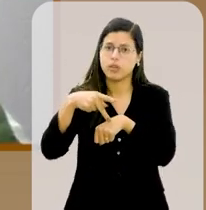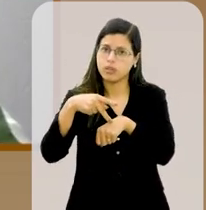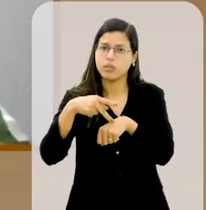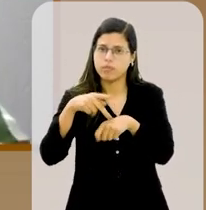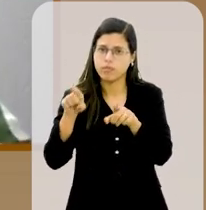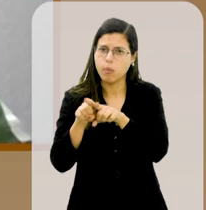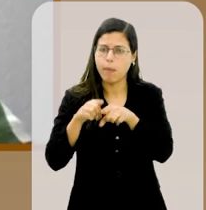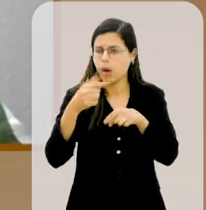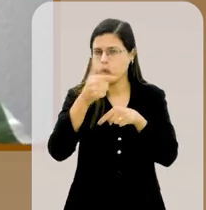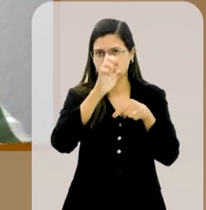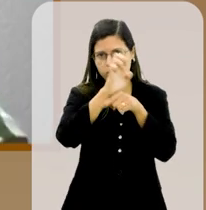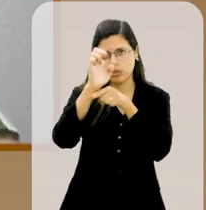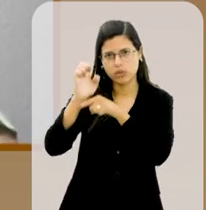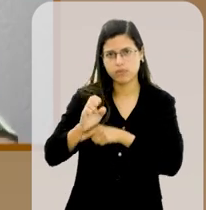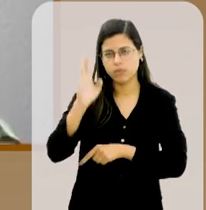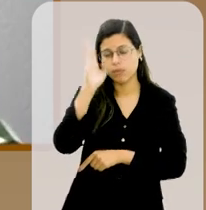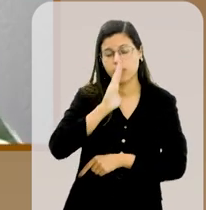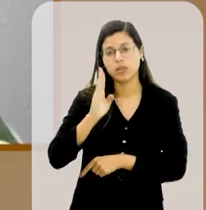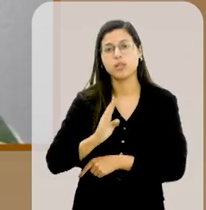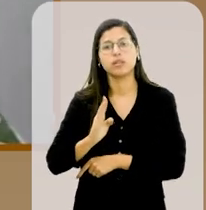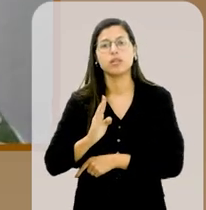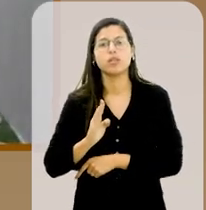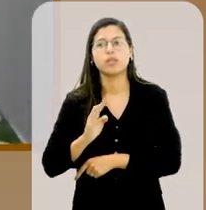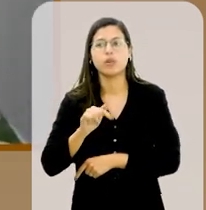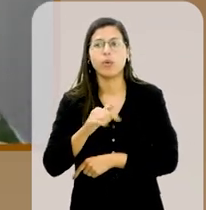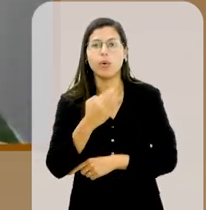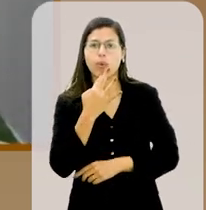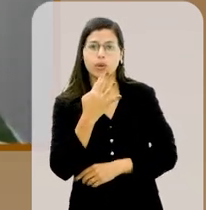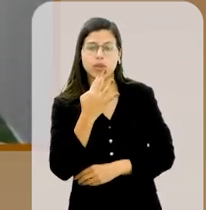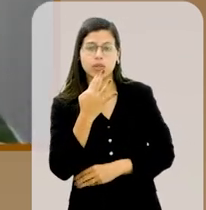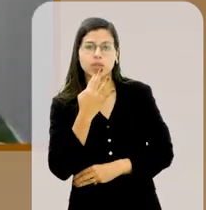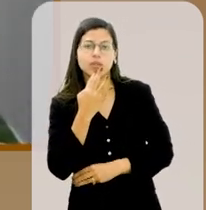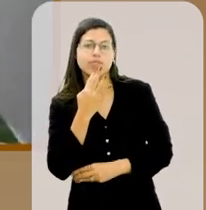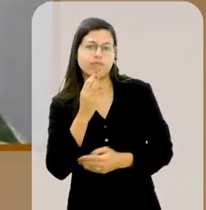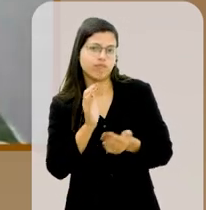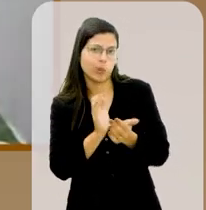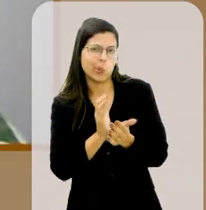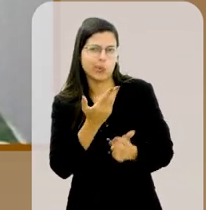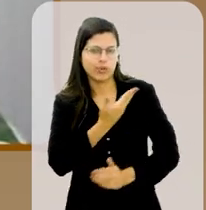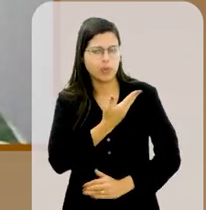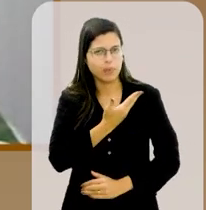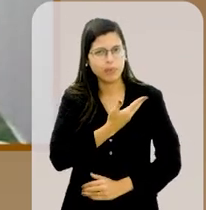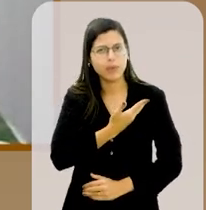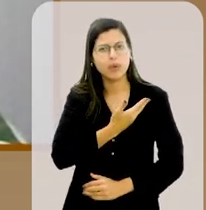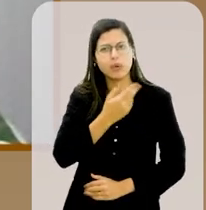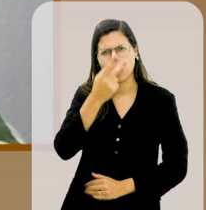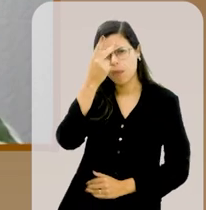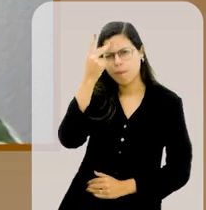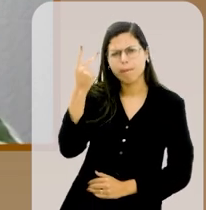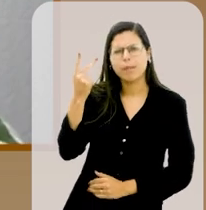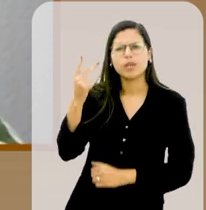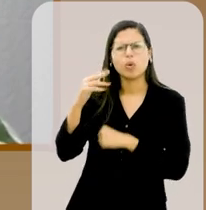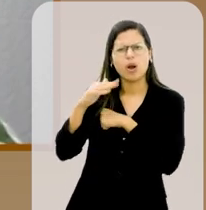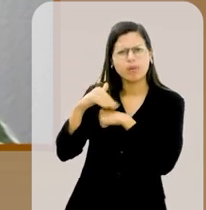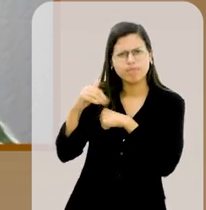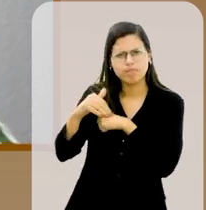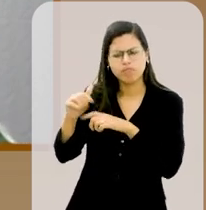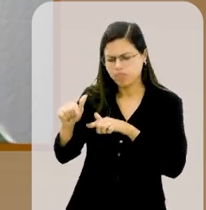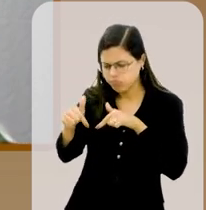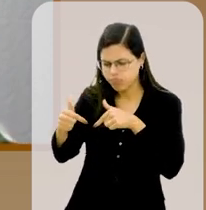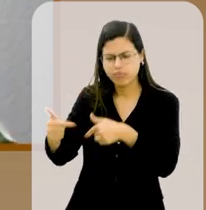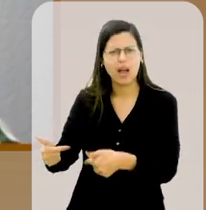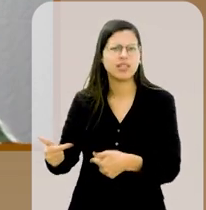do Brasil e de outros países. E ele, eu conheci num grupo de amigos e ele era uma pessoa muito prestativa,